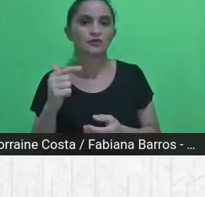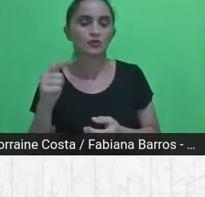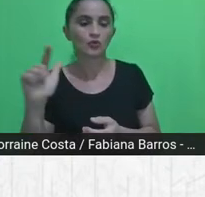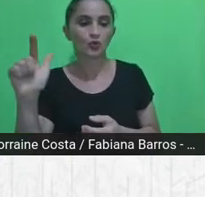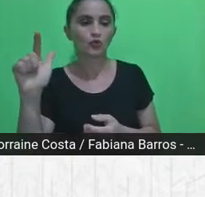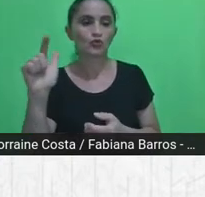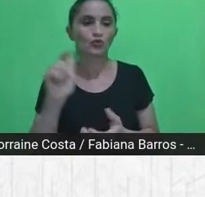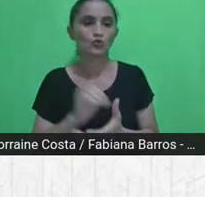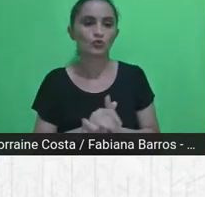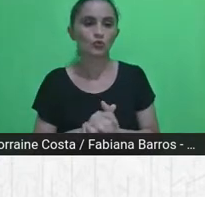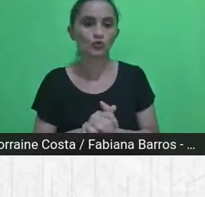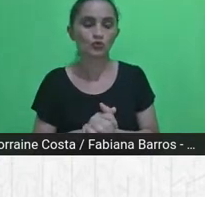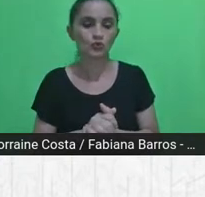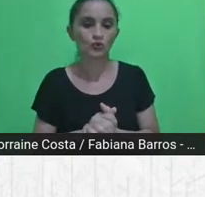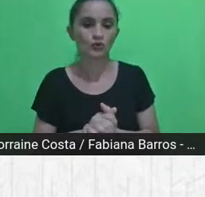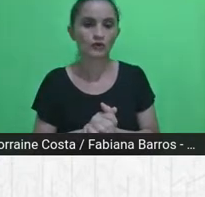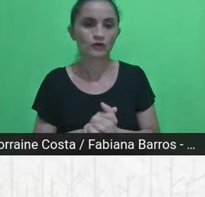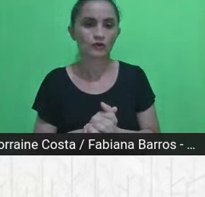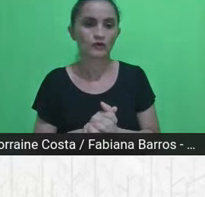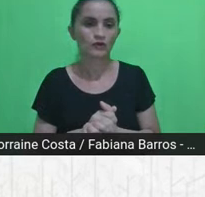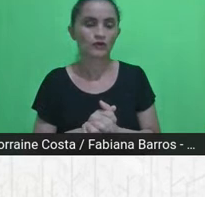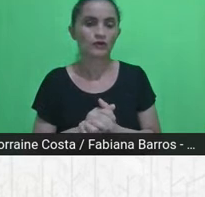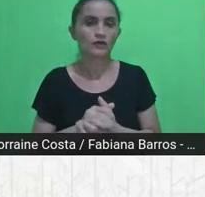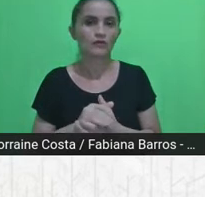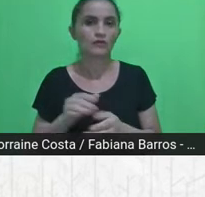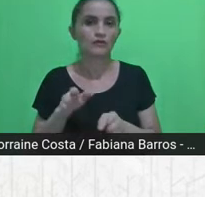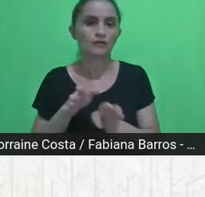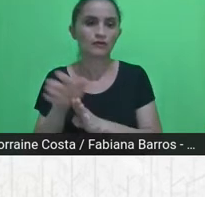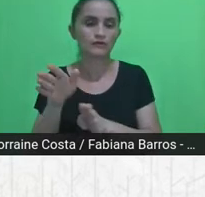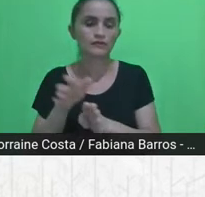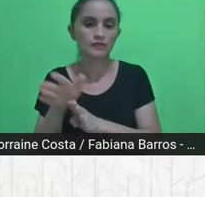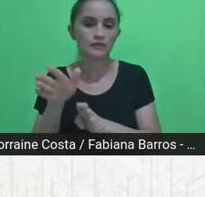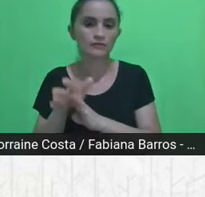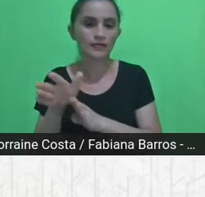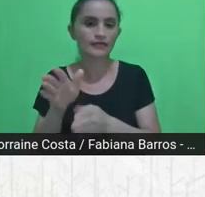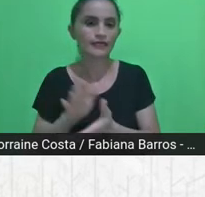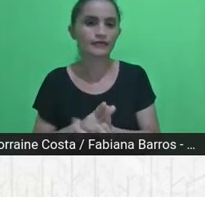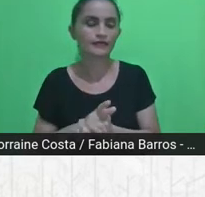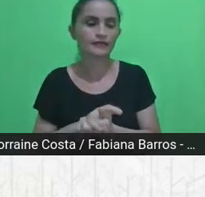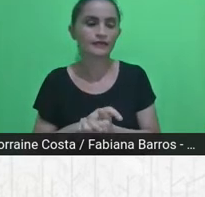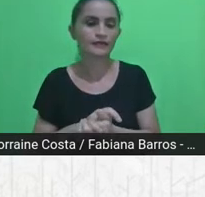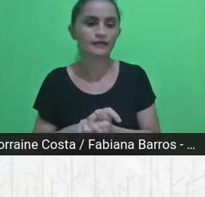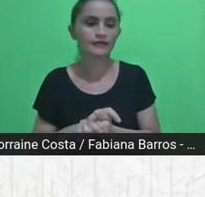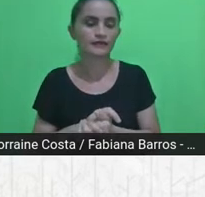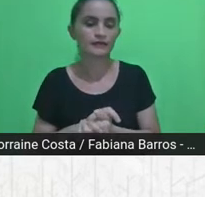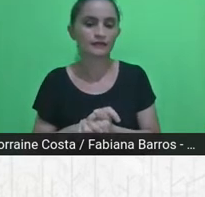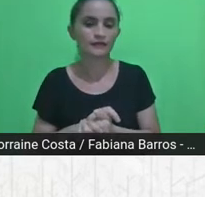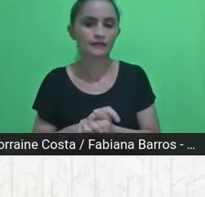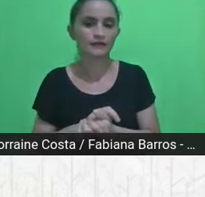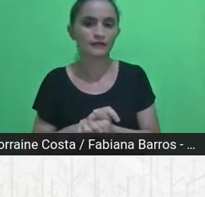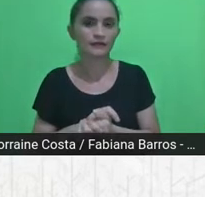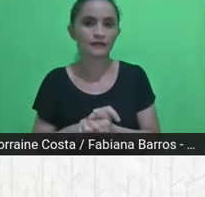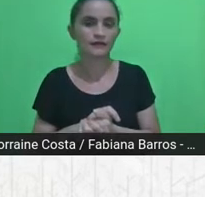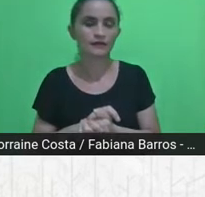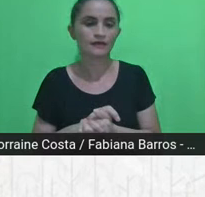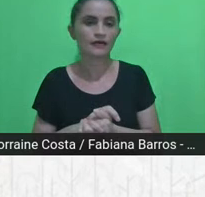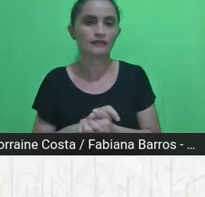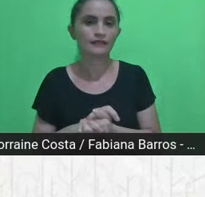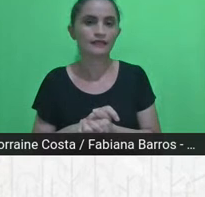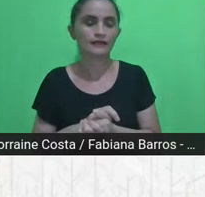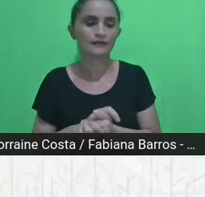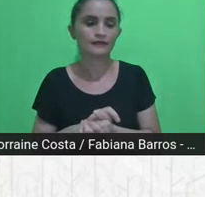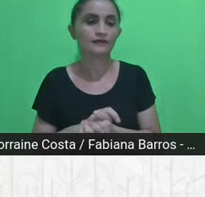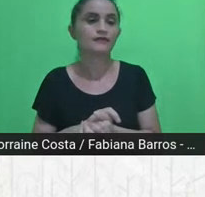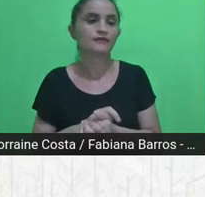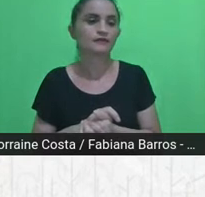devolutiva para os conselhos e articulação final dos GTs. Então, só para